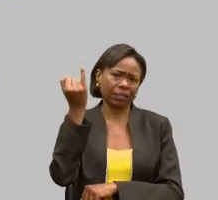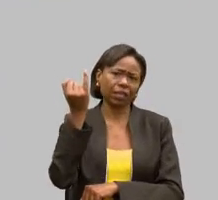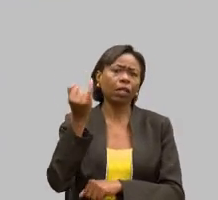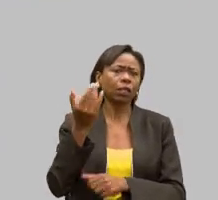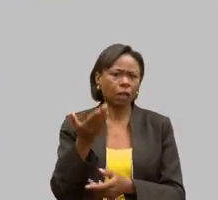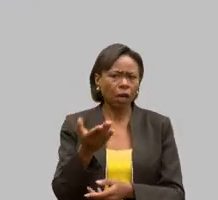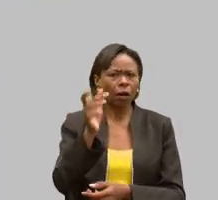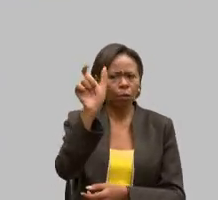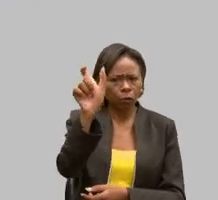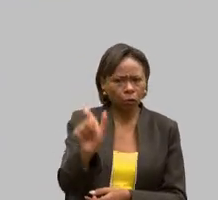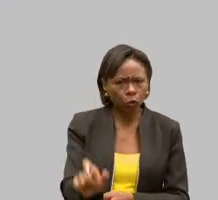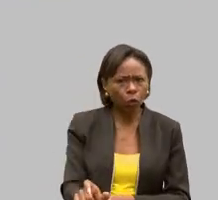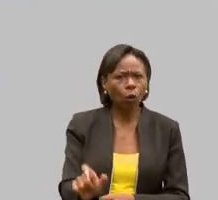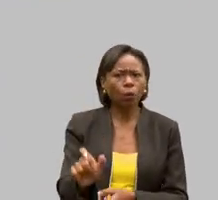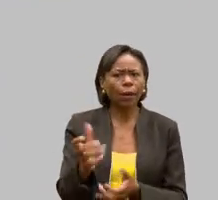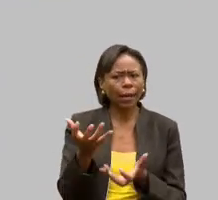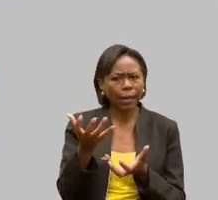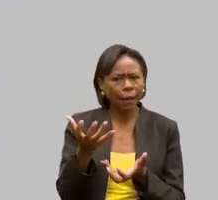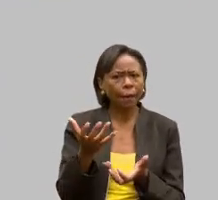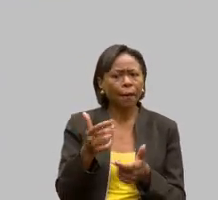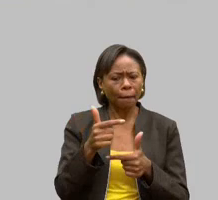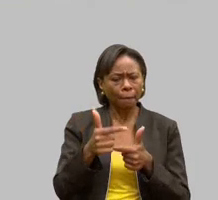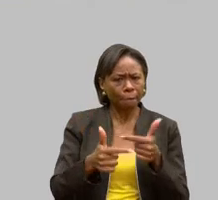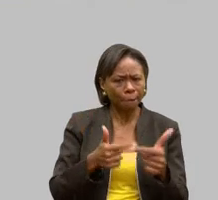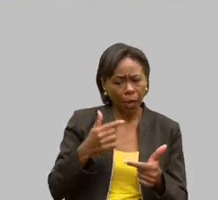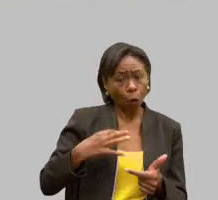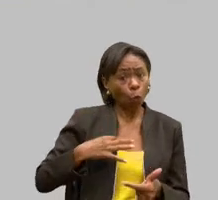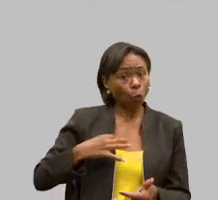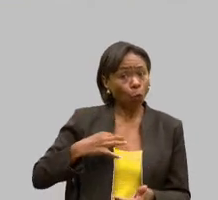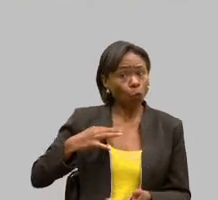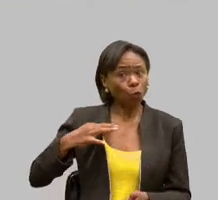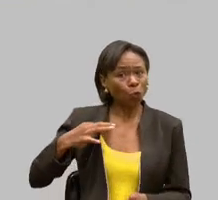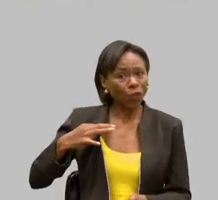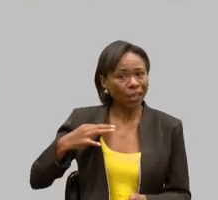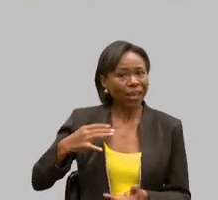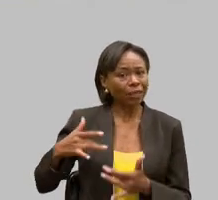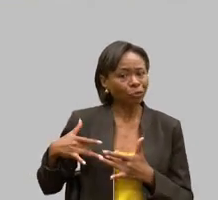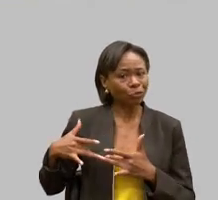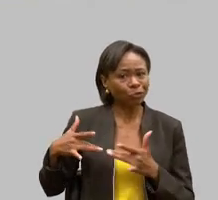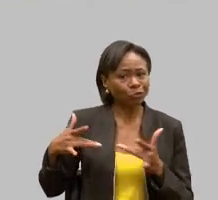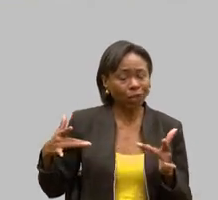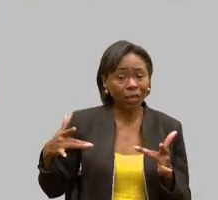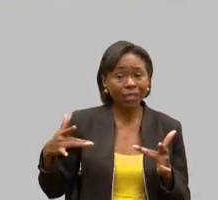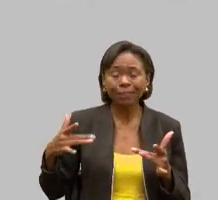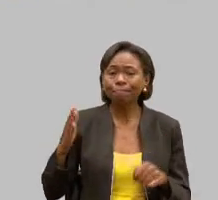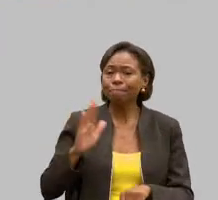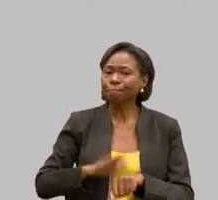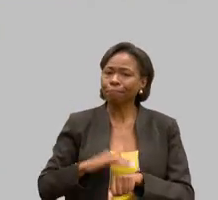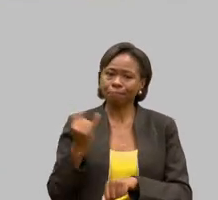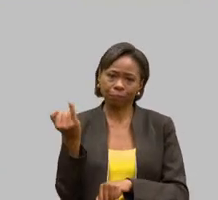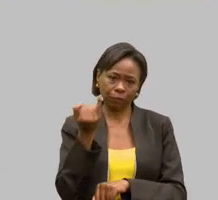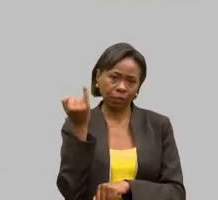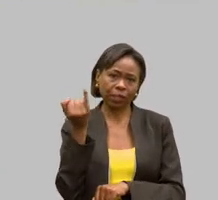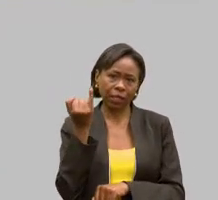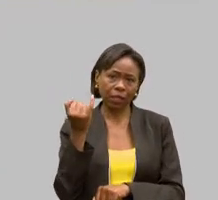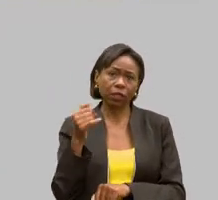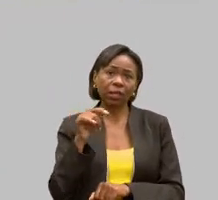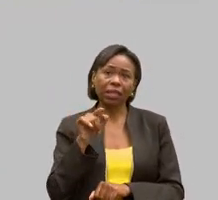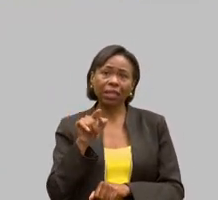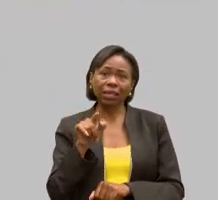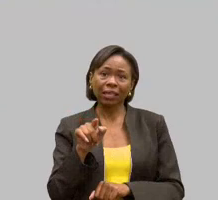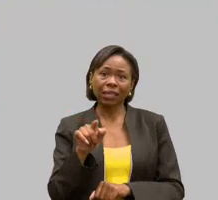é muito importante, porque o próprio Cristo foi, doou a vida.